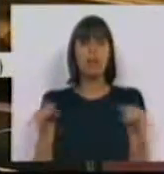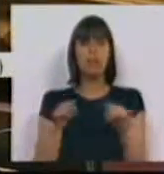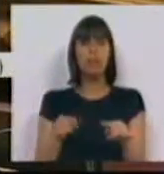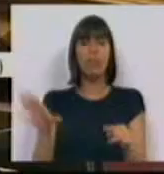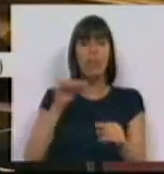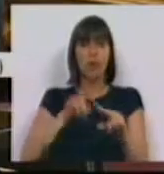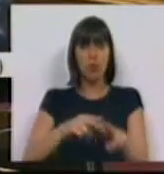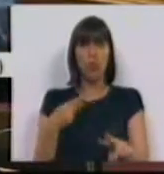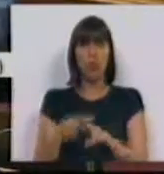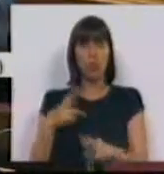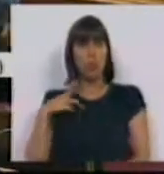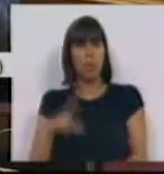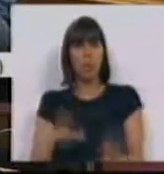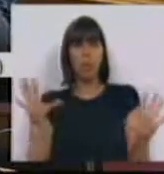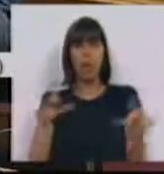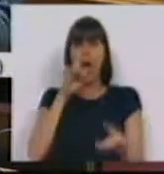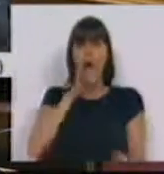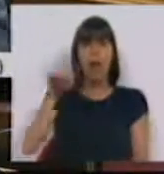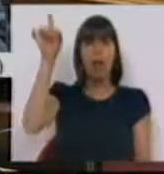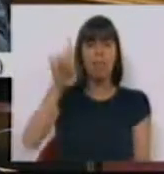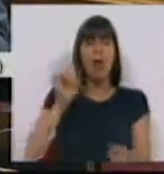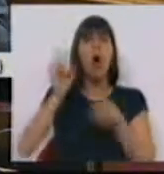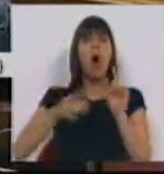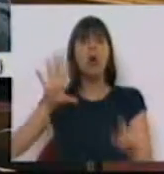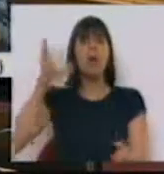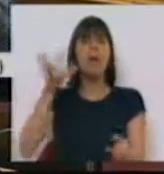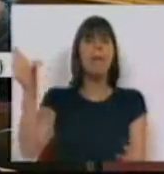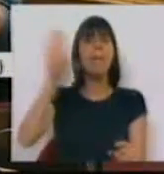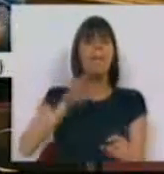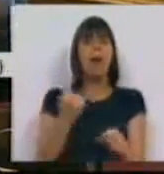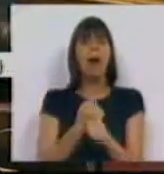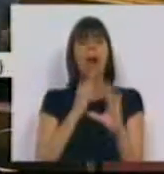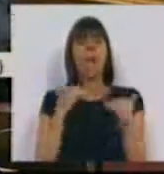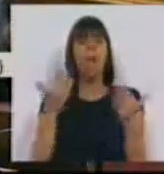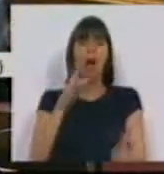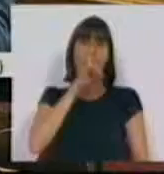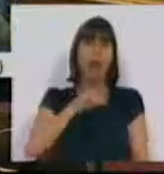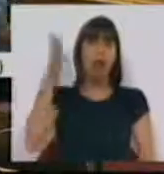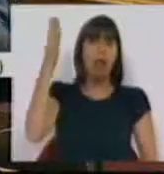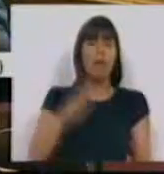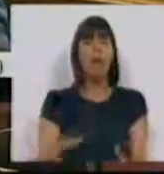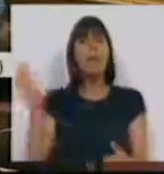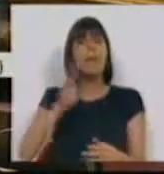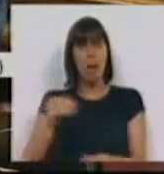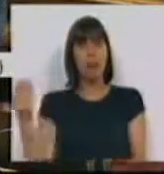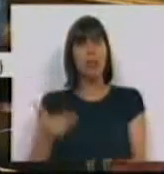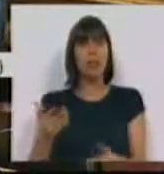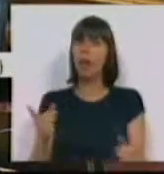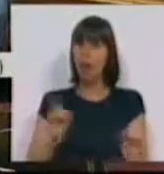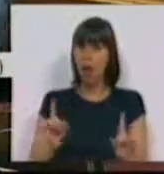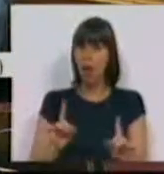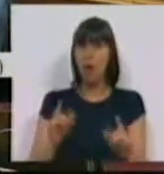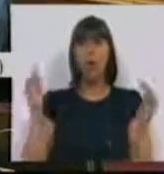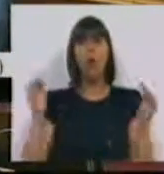mais do dobro do que o português? Na Alemanha. Qual é o país que tem mais empregos a oferecer? A Alemanha. Com mais direitos? Não.